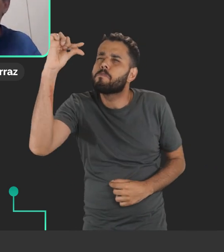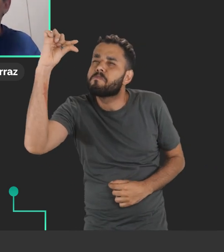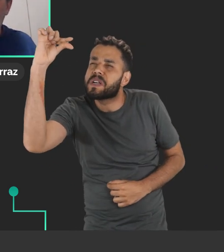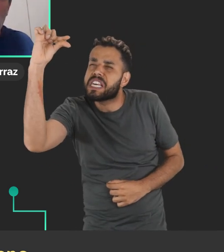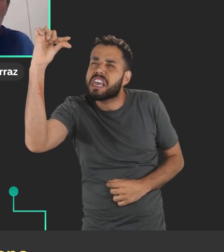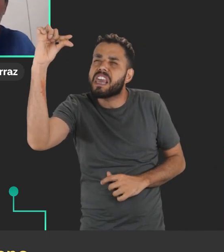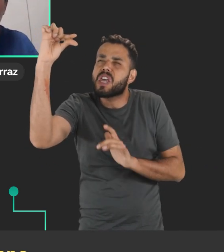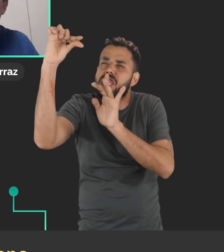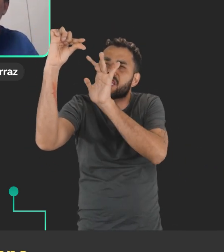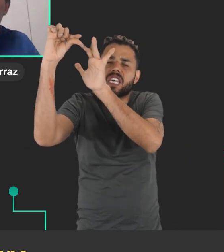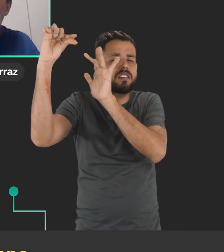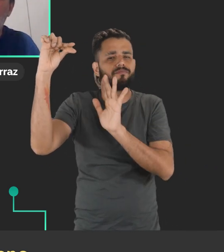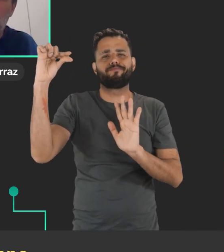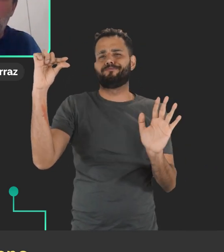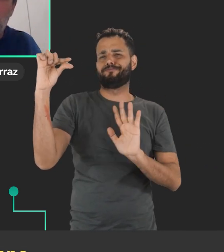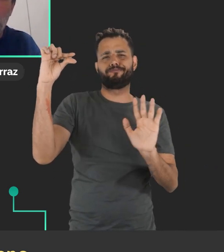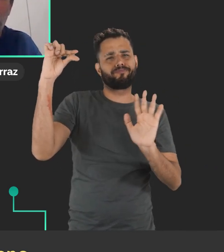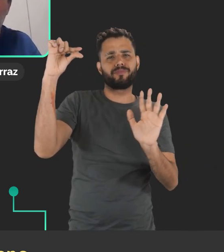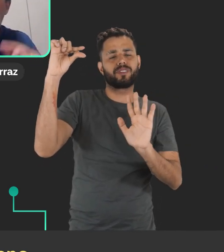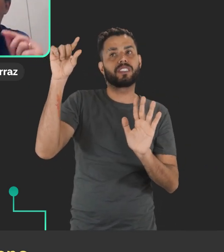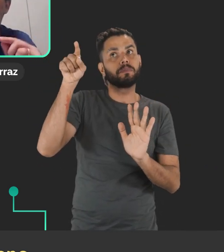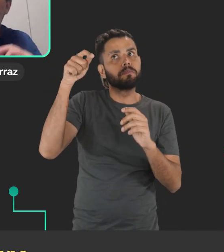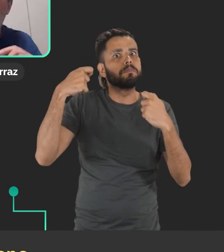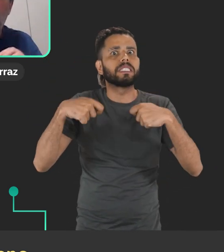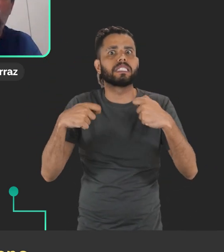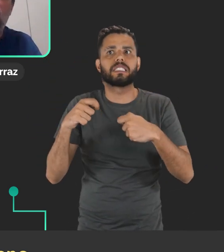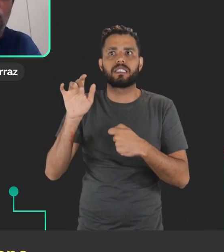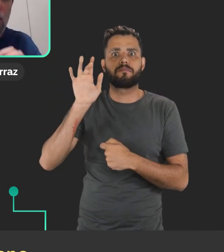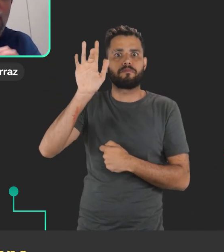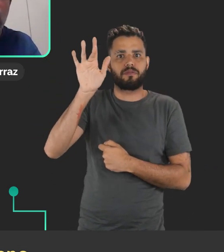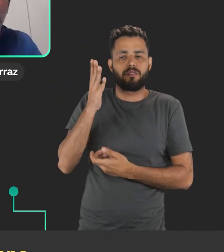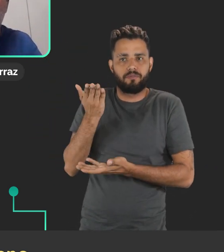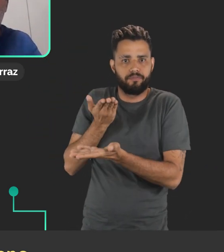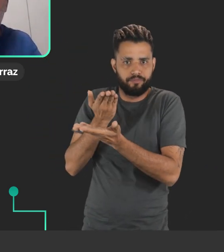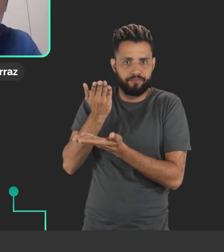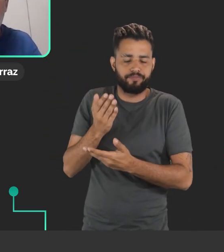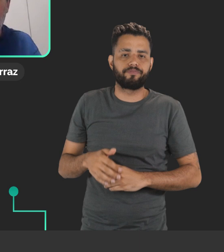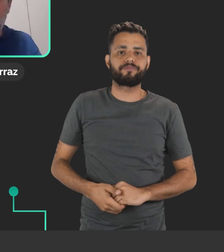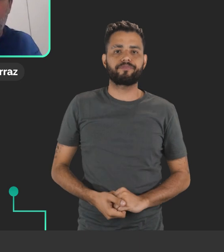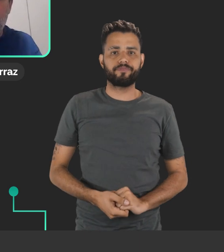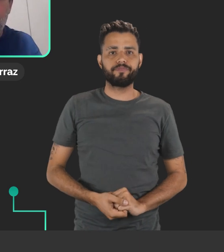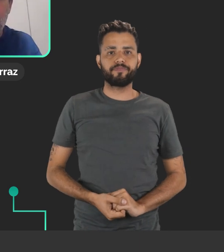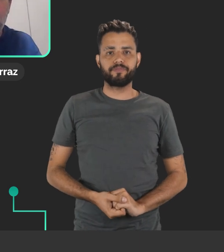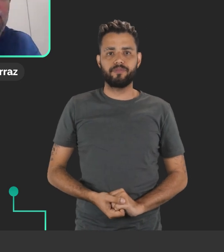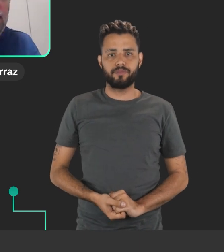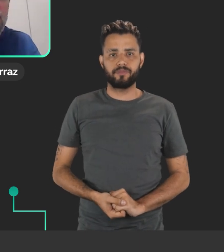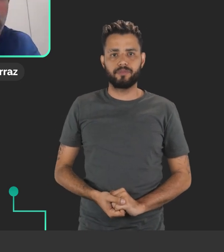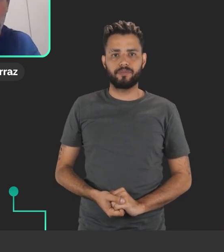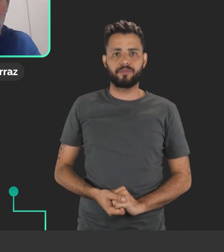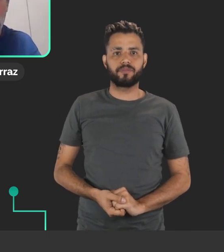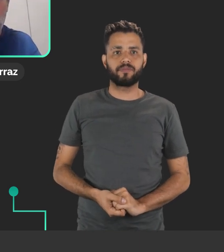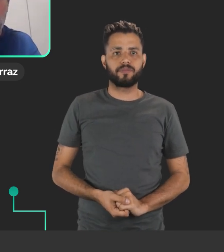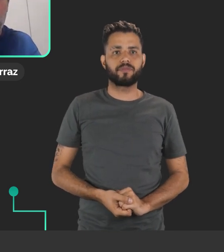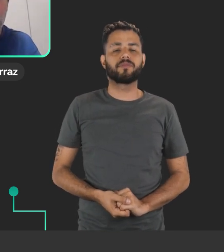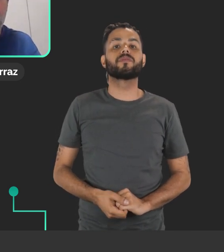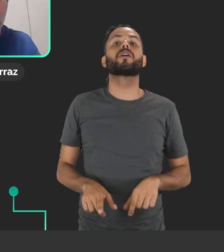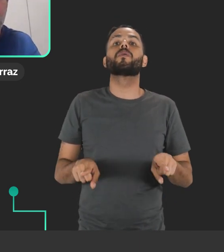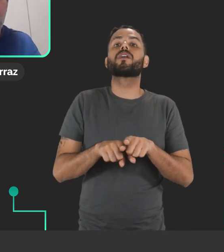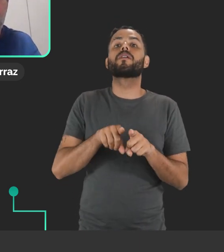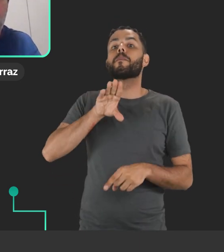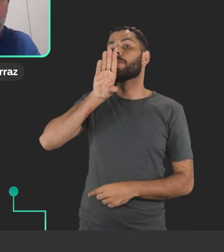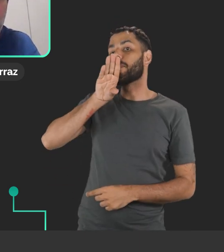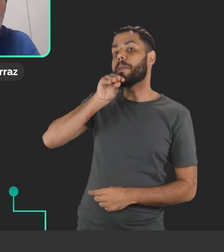ter algo muito preciso, um botãozinho muito pequeno, algo muito específico que dependa da interação do usuário.